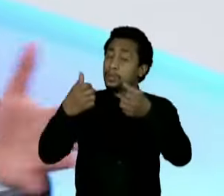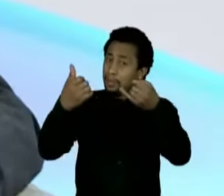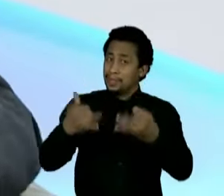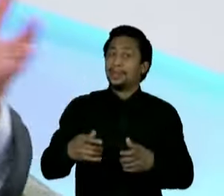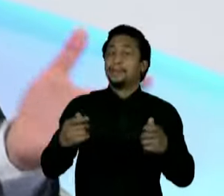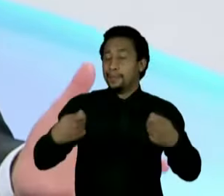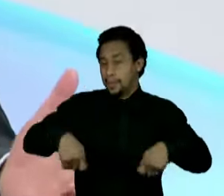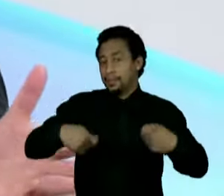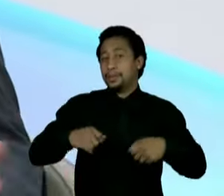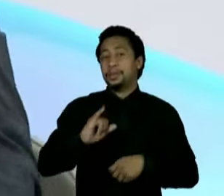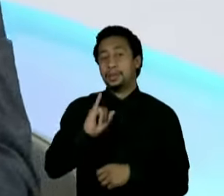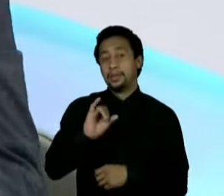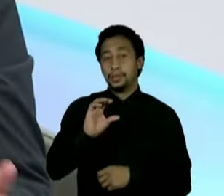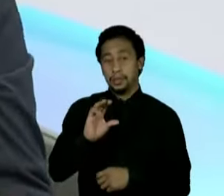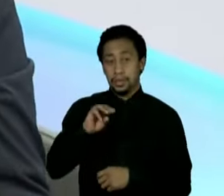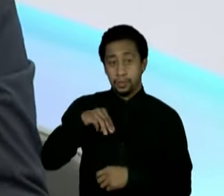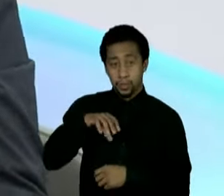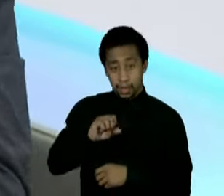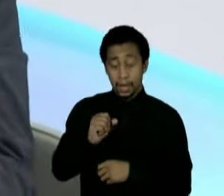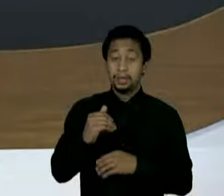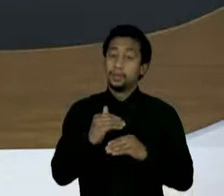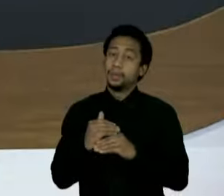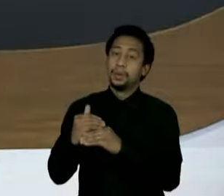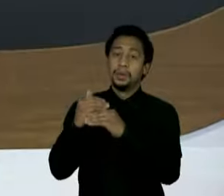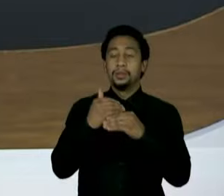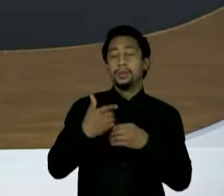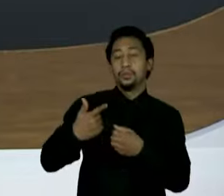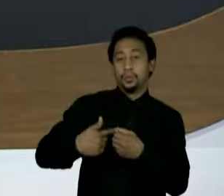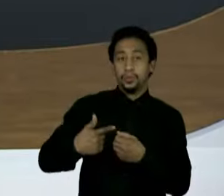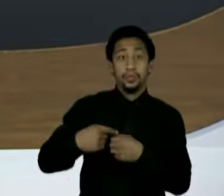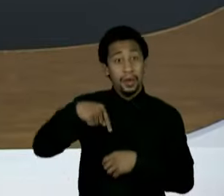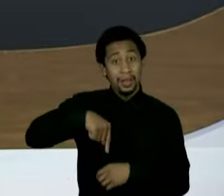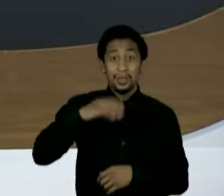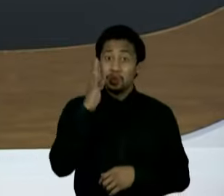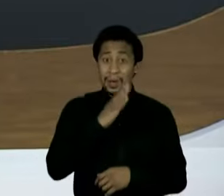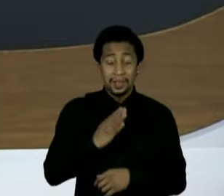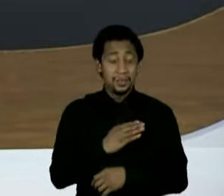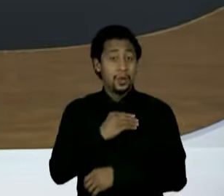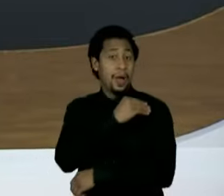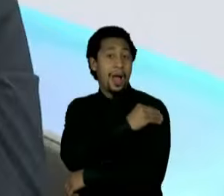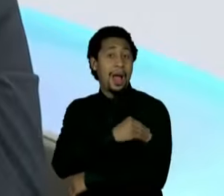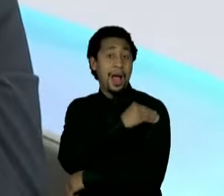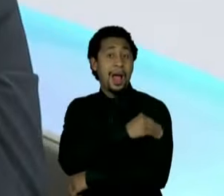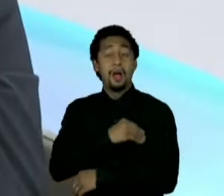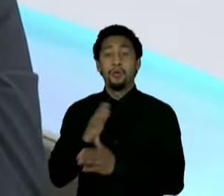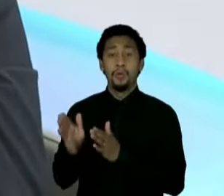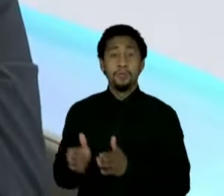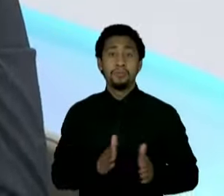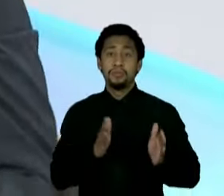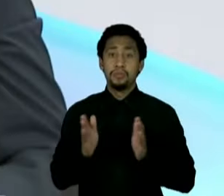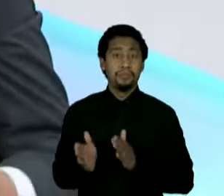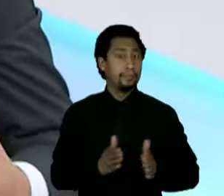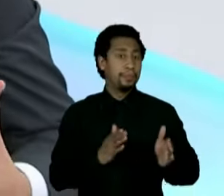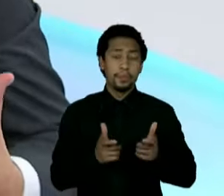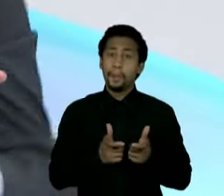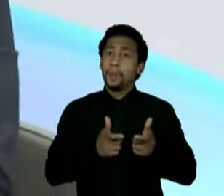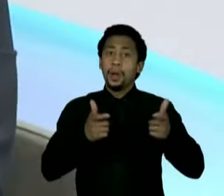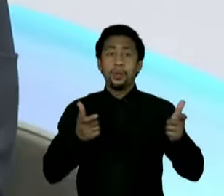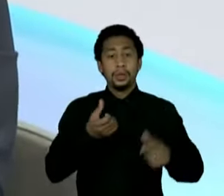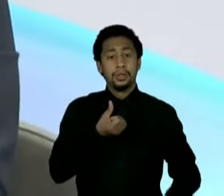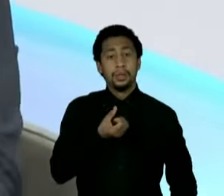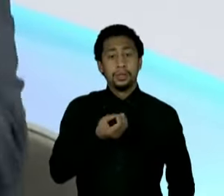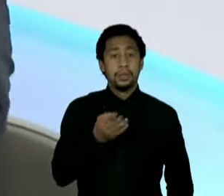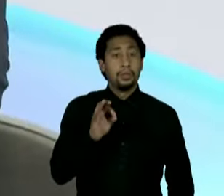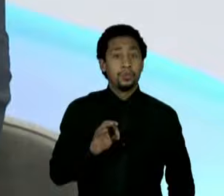São Paulo, nós somos o maior produtor de álcool do mundo. A gente responde por 50%, 60% do álcool do mundo. Nós devíamos ser o maior